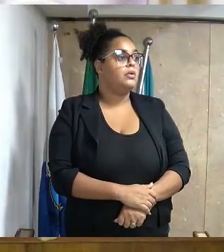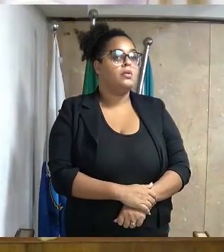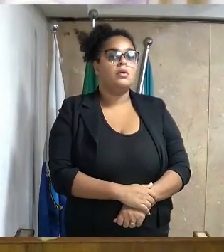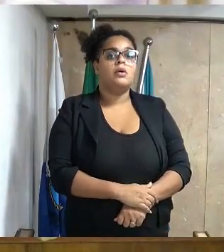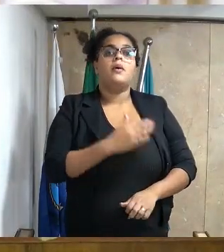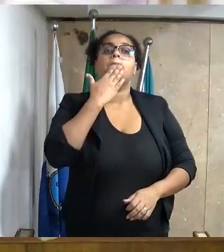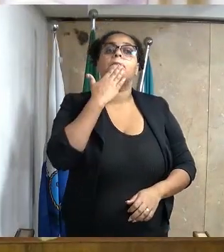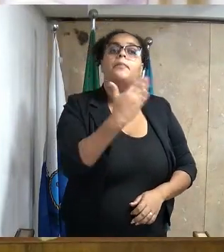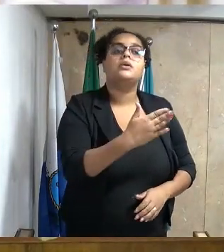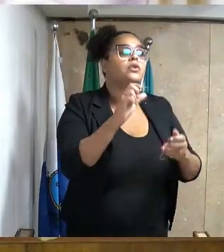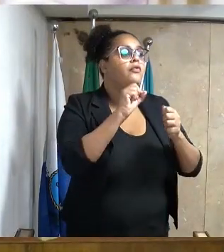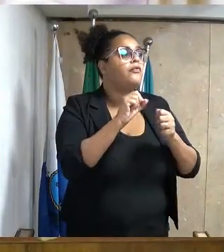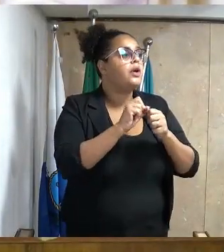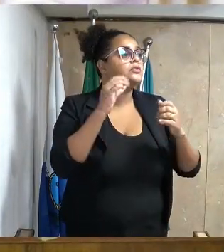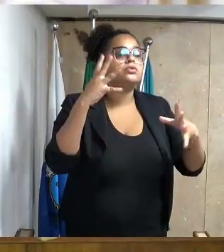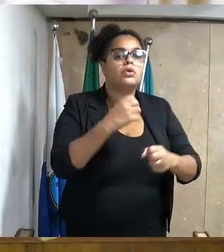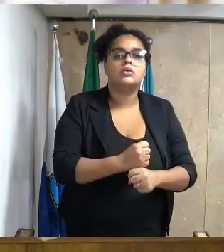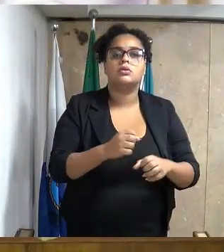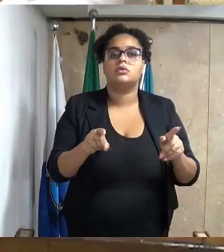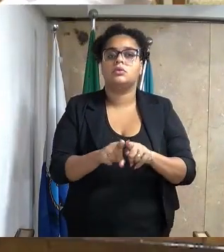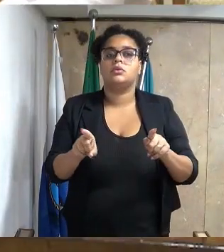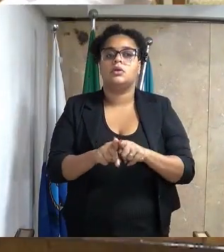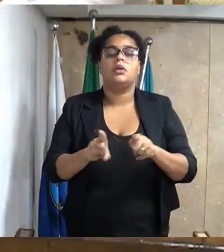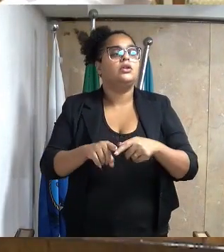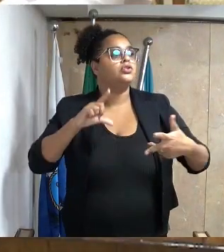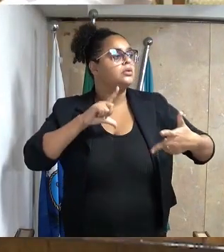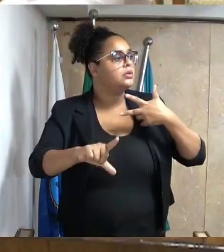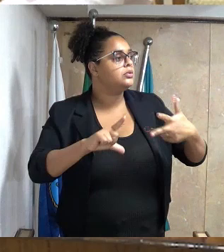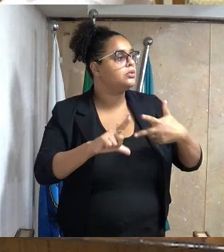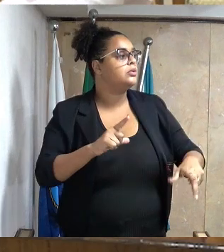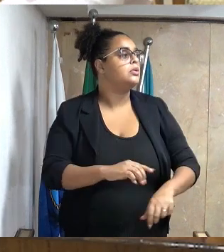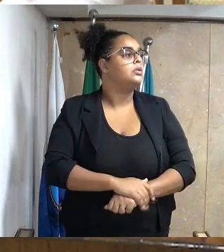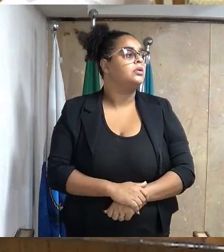Peço que faça a leitura. Décima nona legislatura,